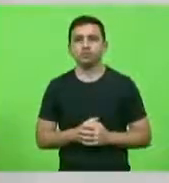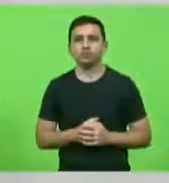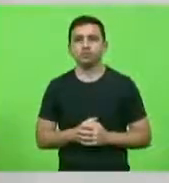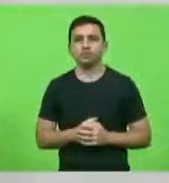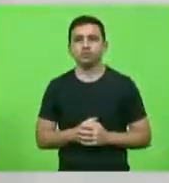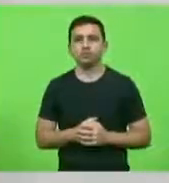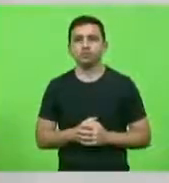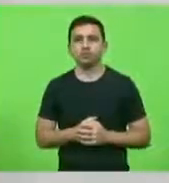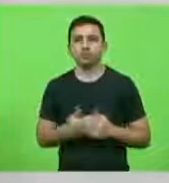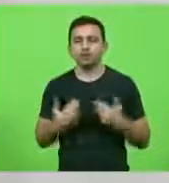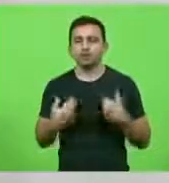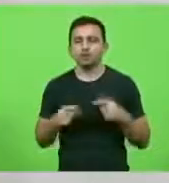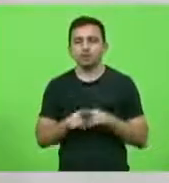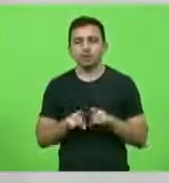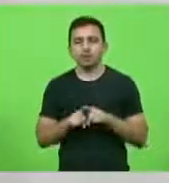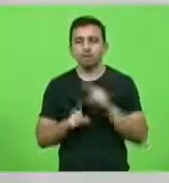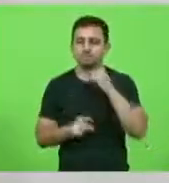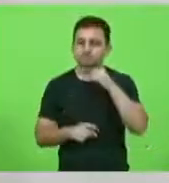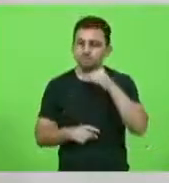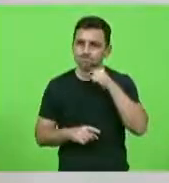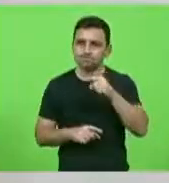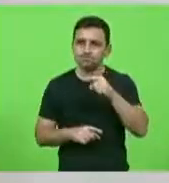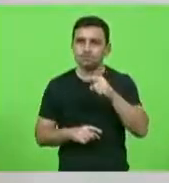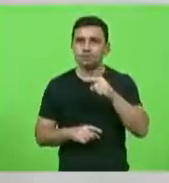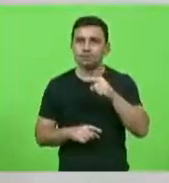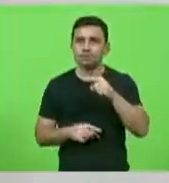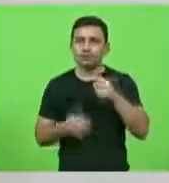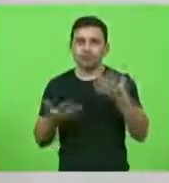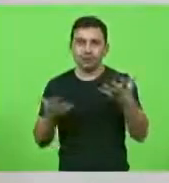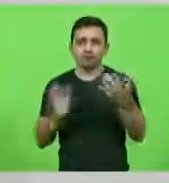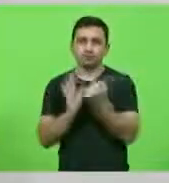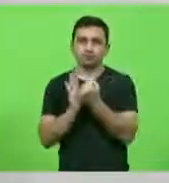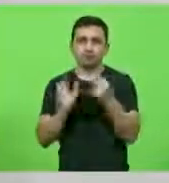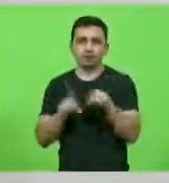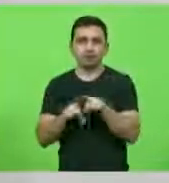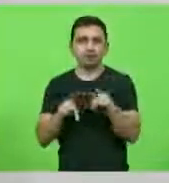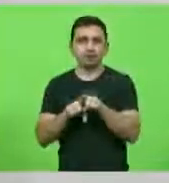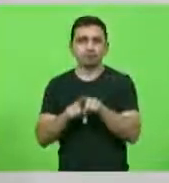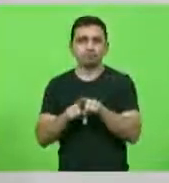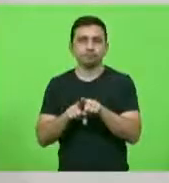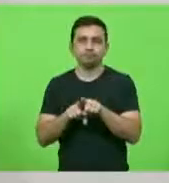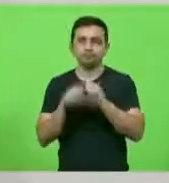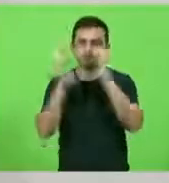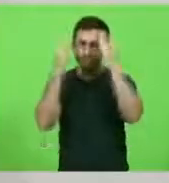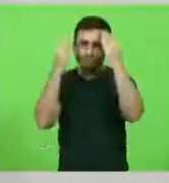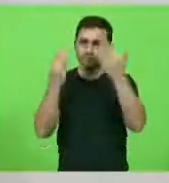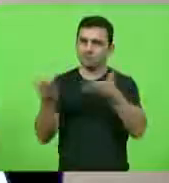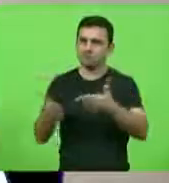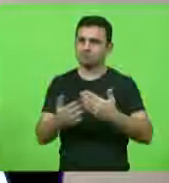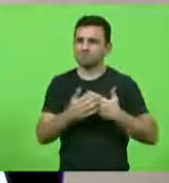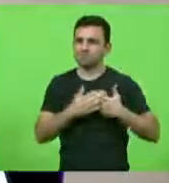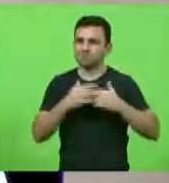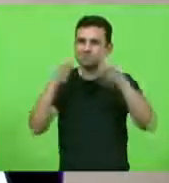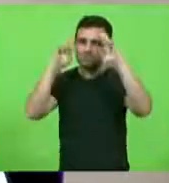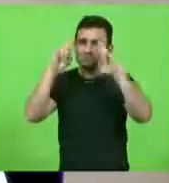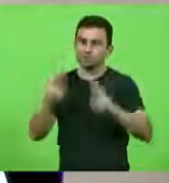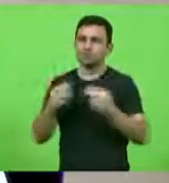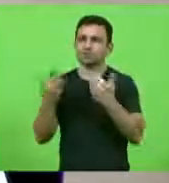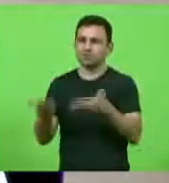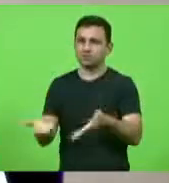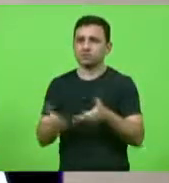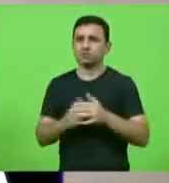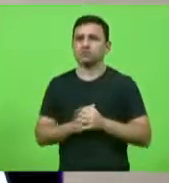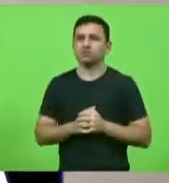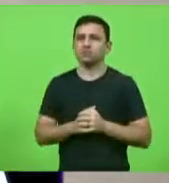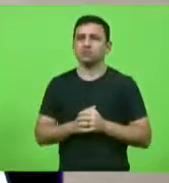aparteá-lo na sua fala, gostaria de deixar registrado aqui, deputado Zemilton, o profundo respeito que eu nutro por